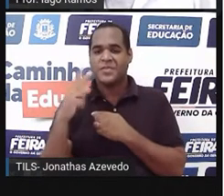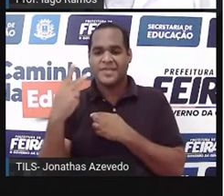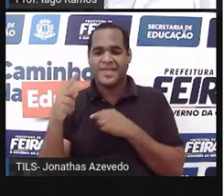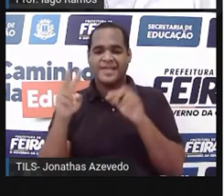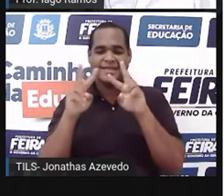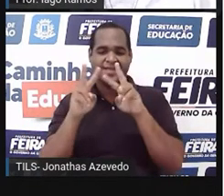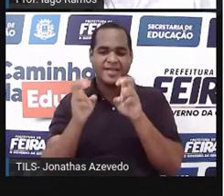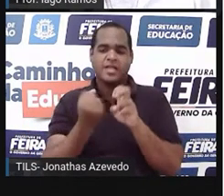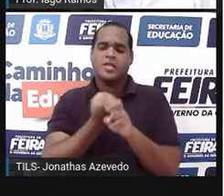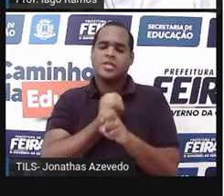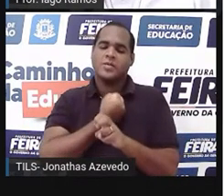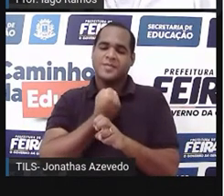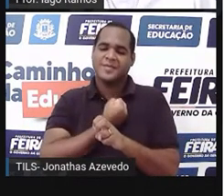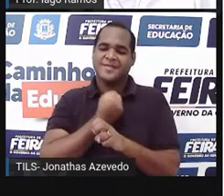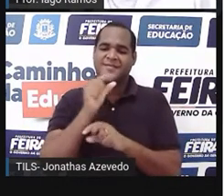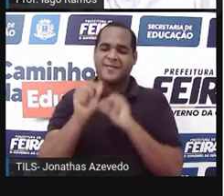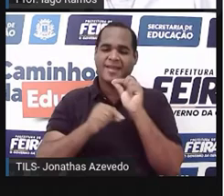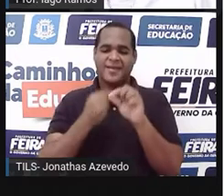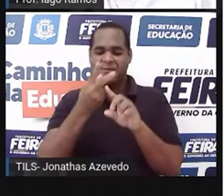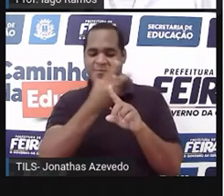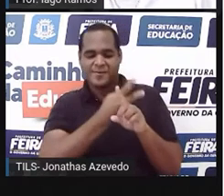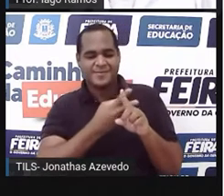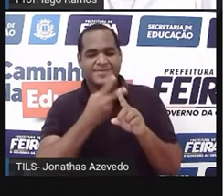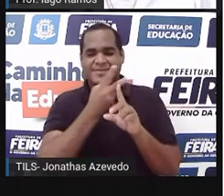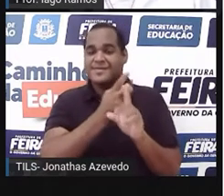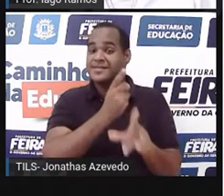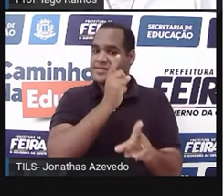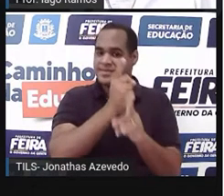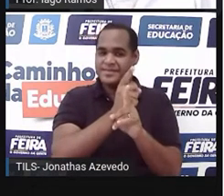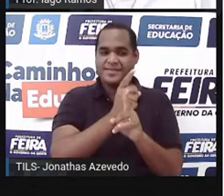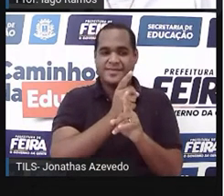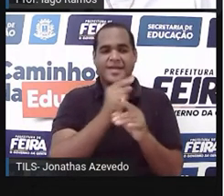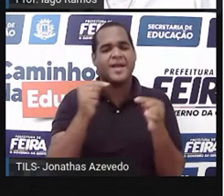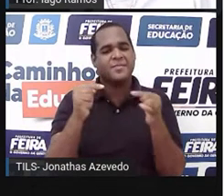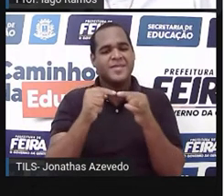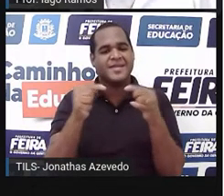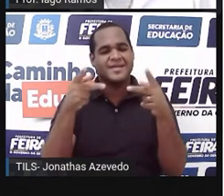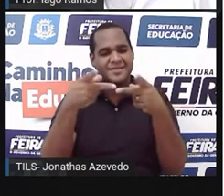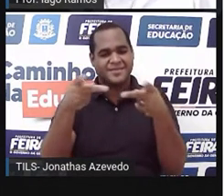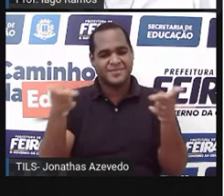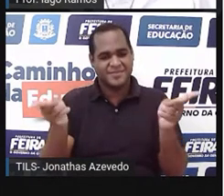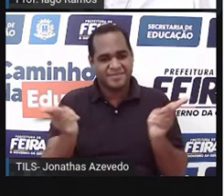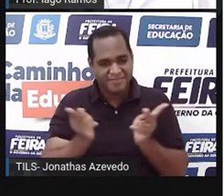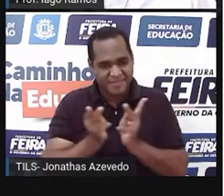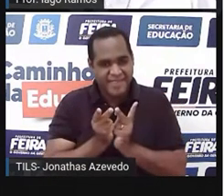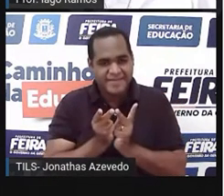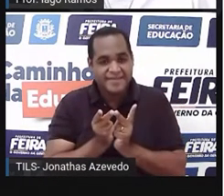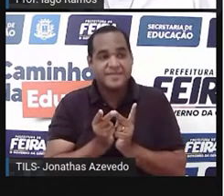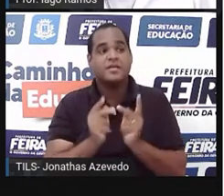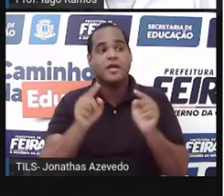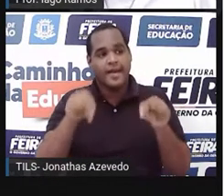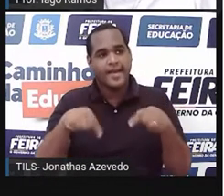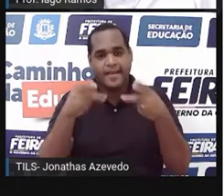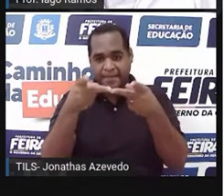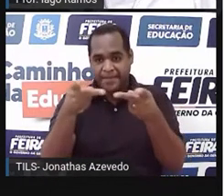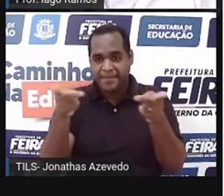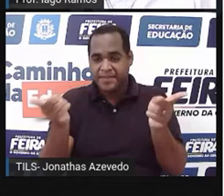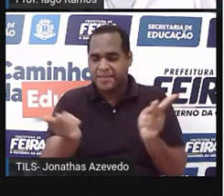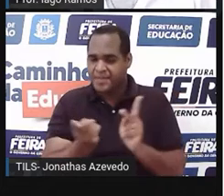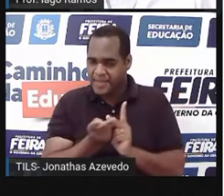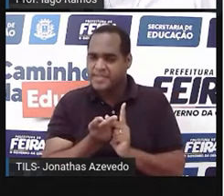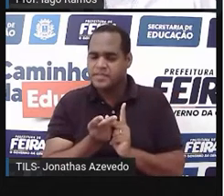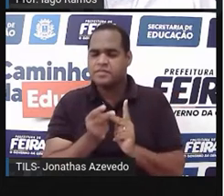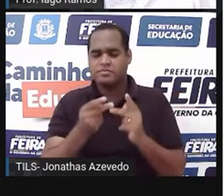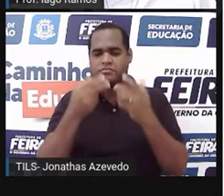tipo de número que a gente está procurando aqui. O que tem a ver ali com a pizza? E eu trago a pizza, né? Porque geralmente,